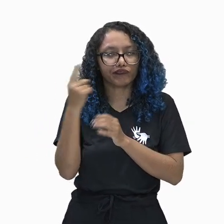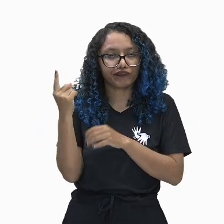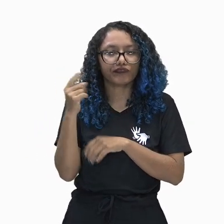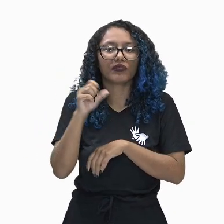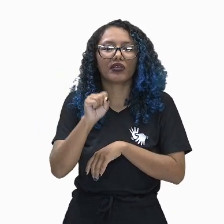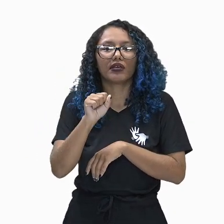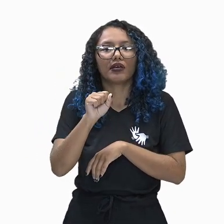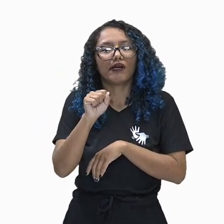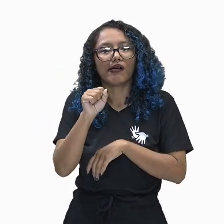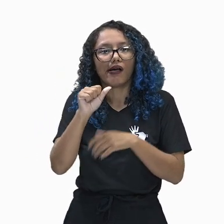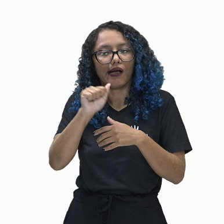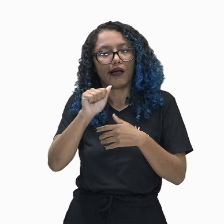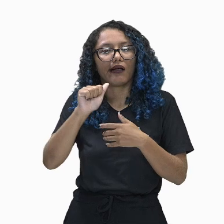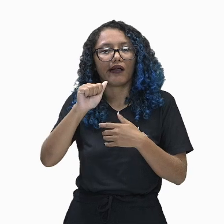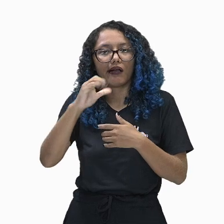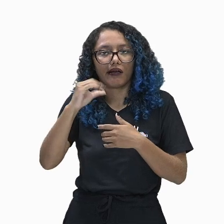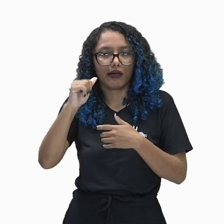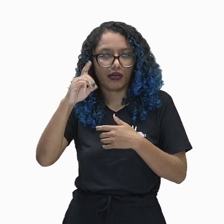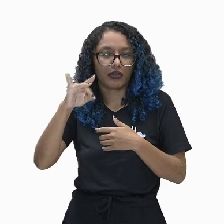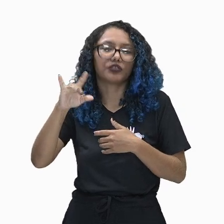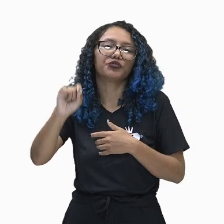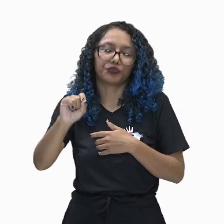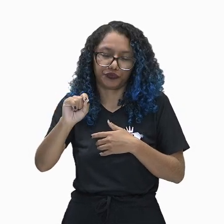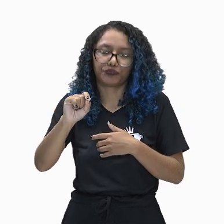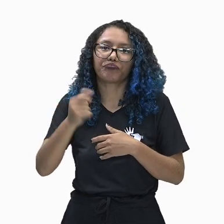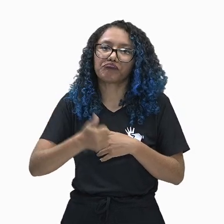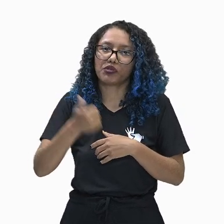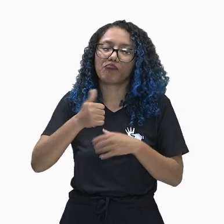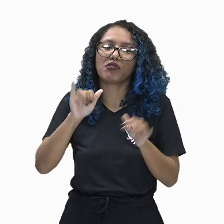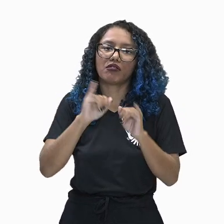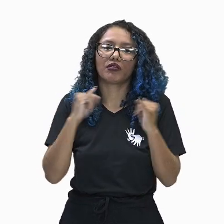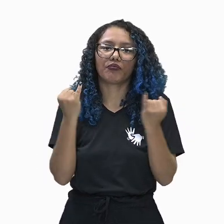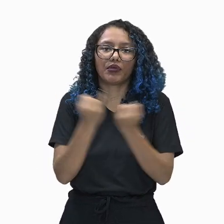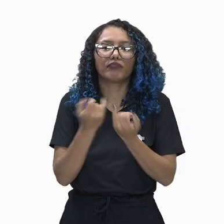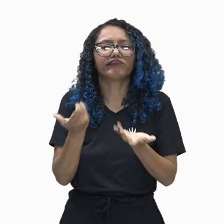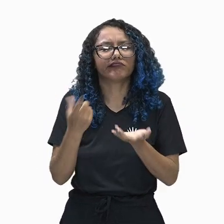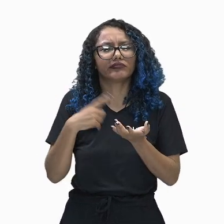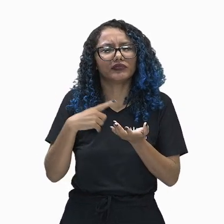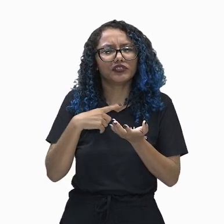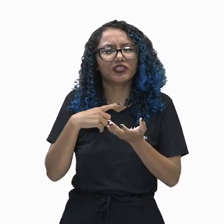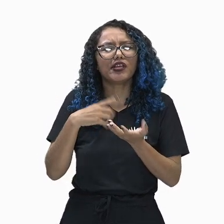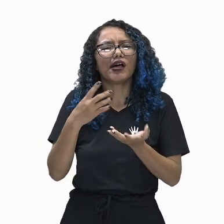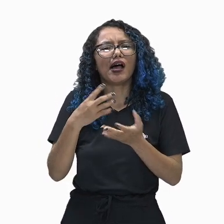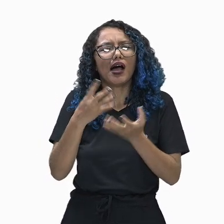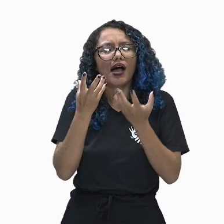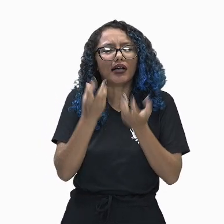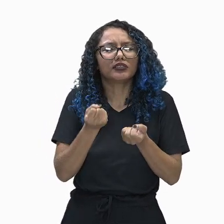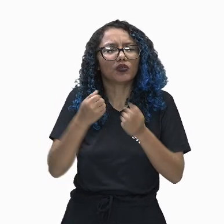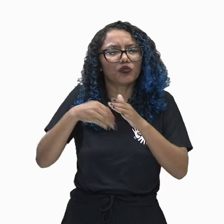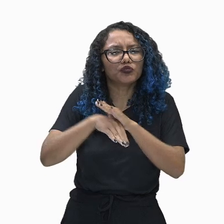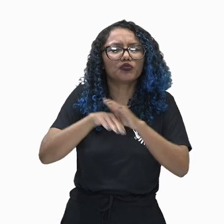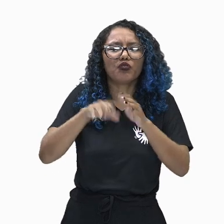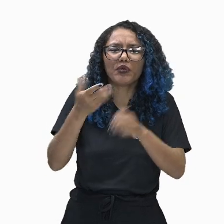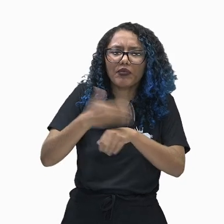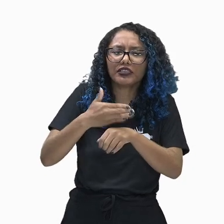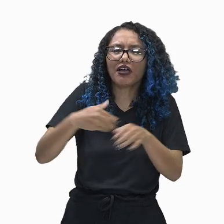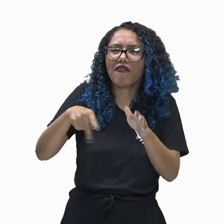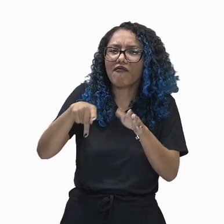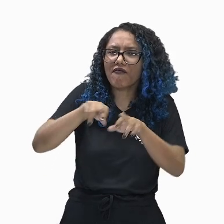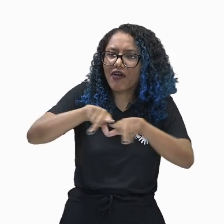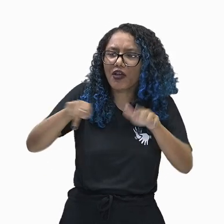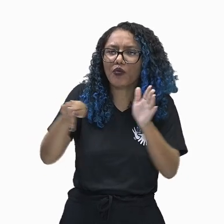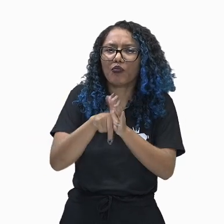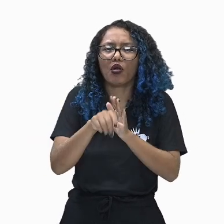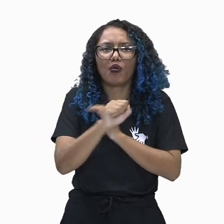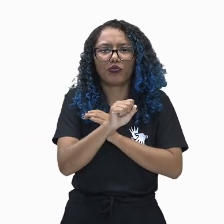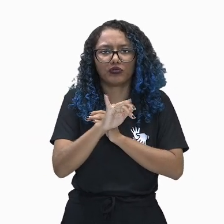o Império Acádio. Os acadianos incorporaram muitos costumes e práticas dos sumérios, criando o que se chamou de